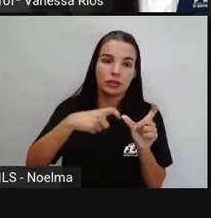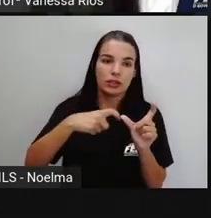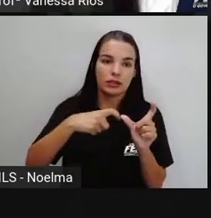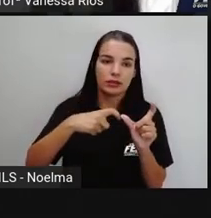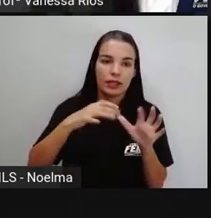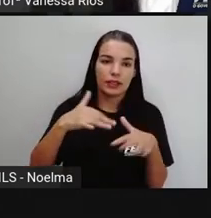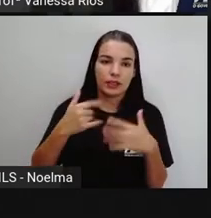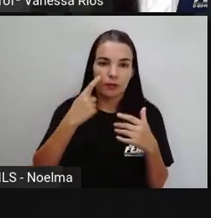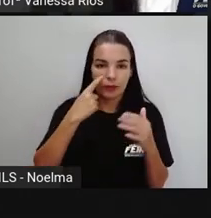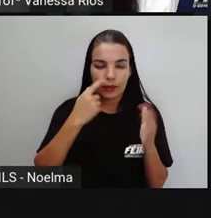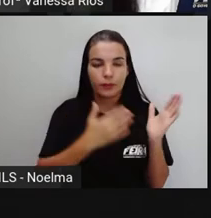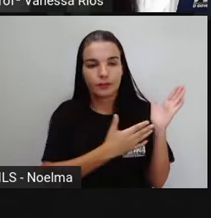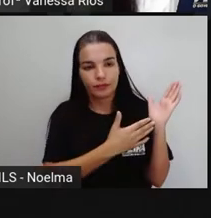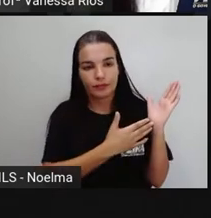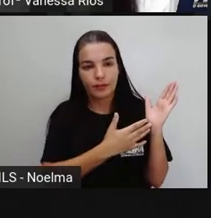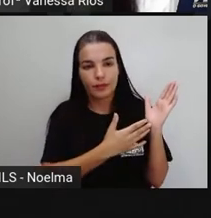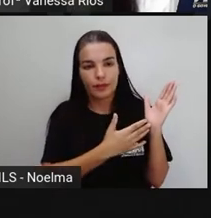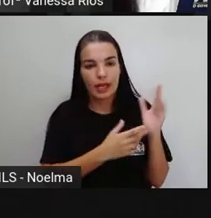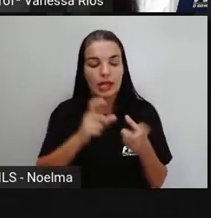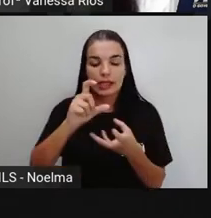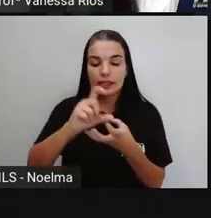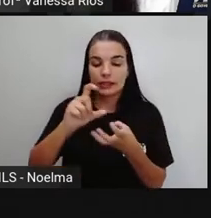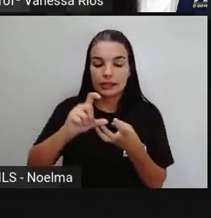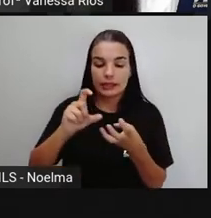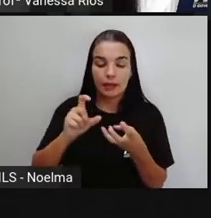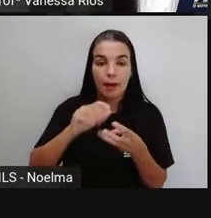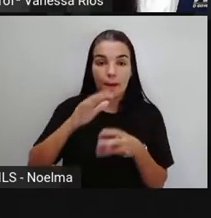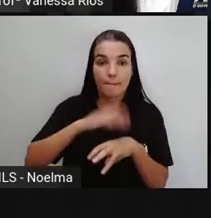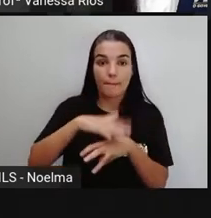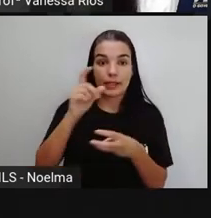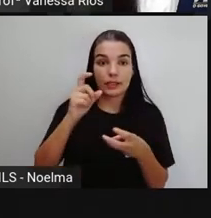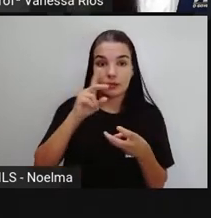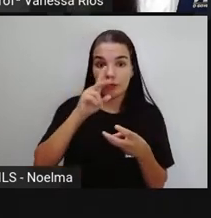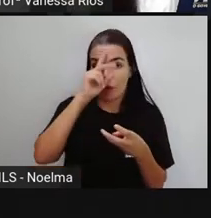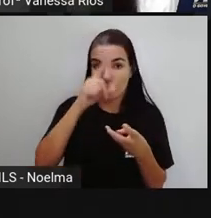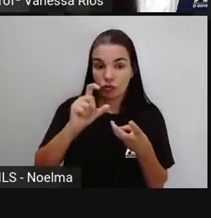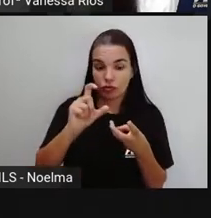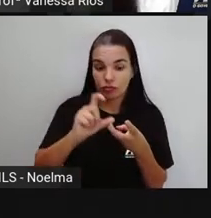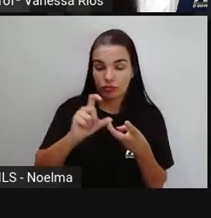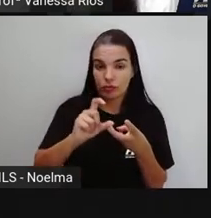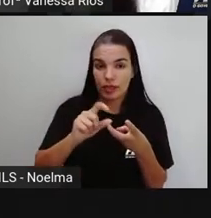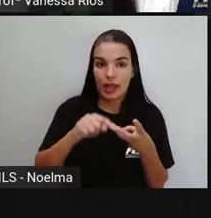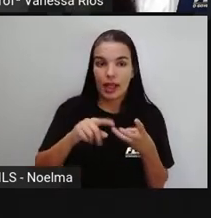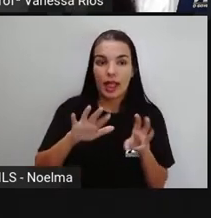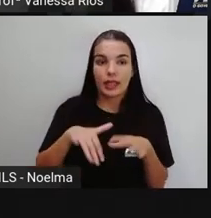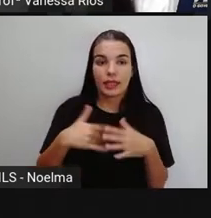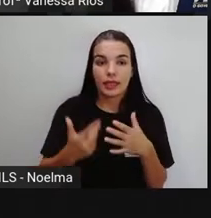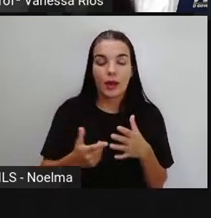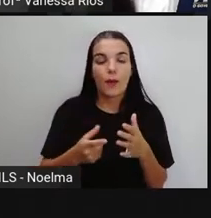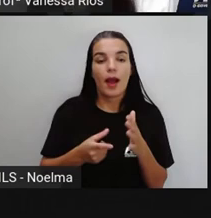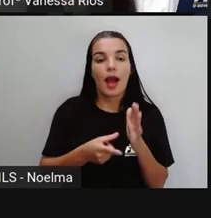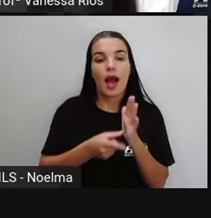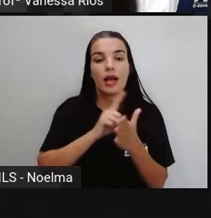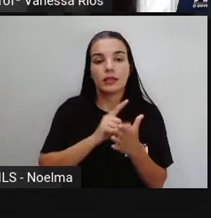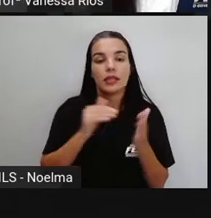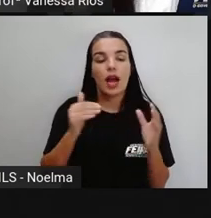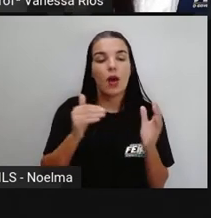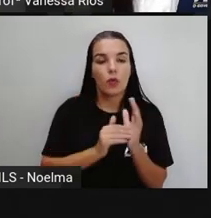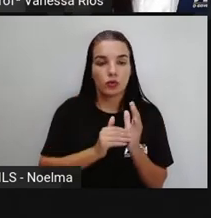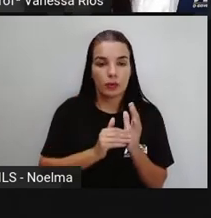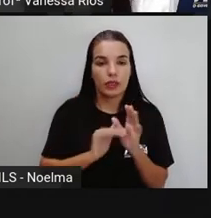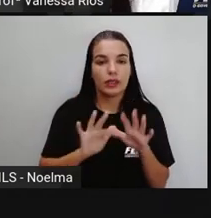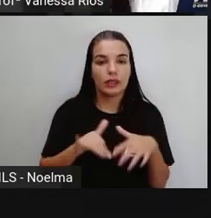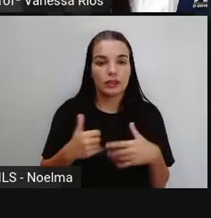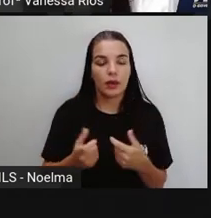destaque, está vendo? A sílaba tônica. E a sílaba tônica é a penúltima sílaba. Então,